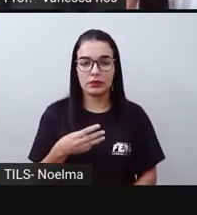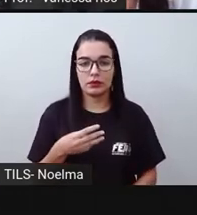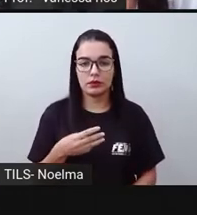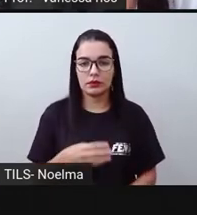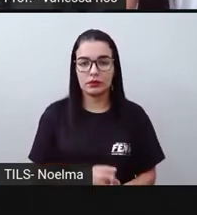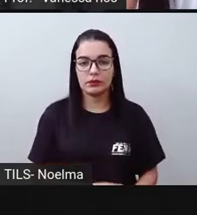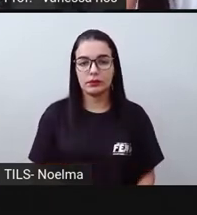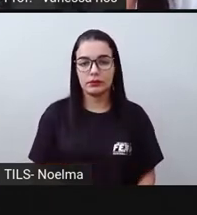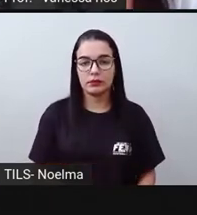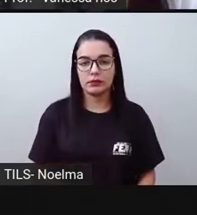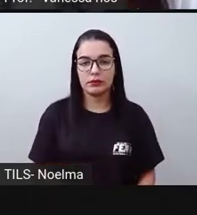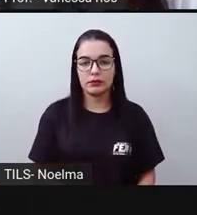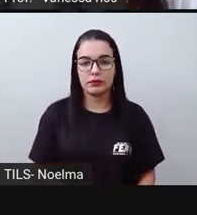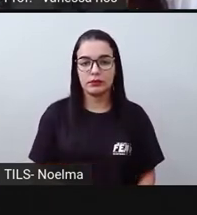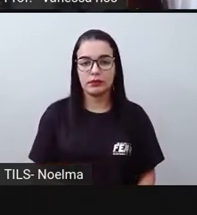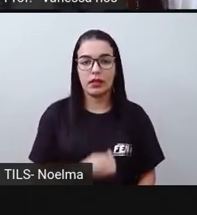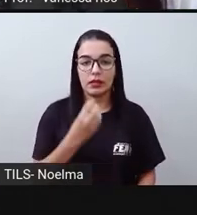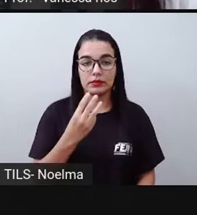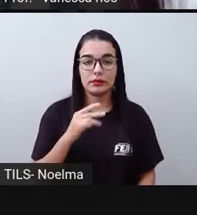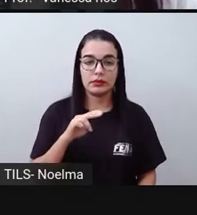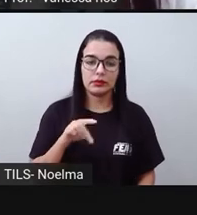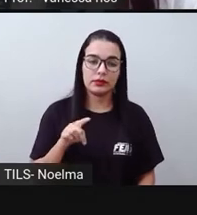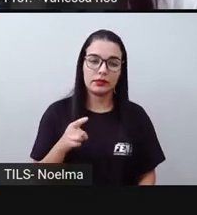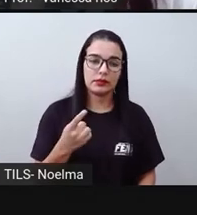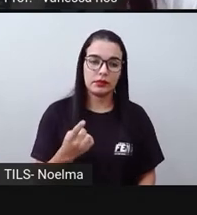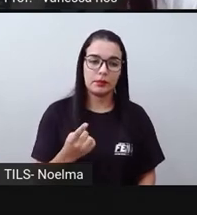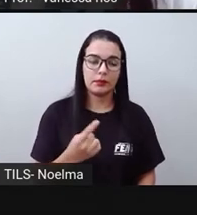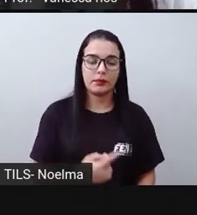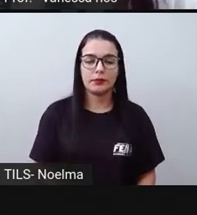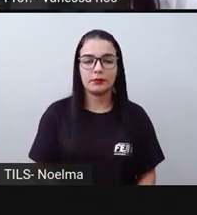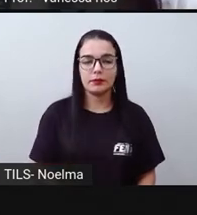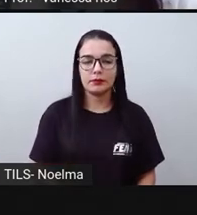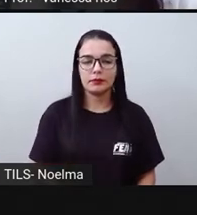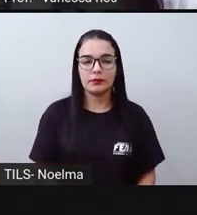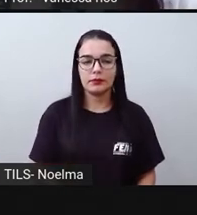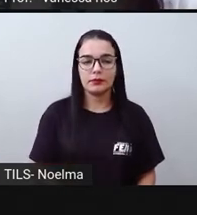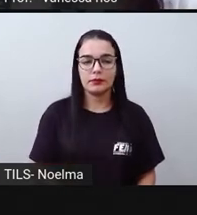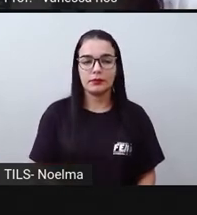3, e é unidade de milhar, então vale 3.000.